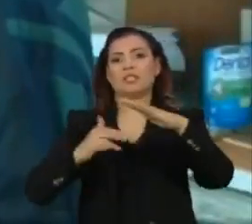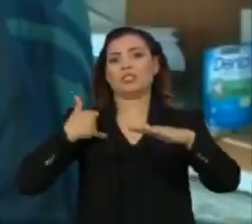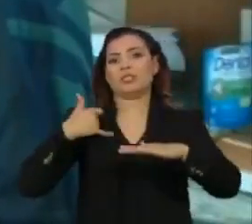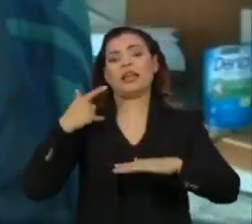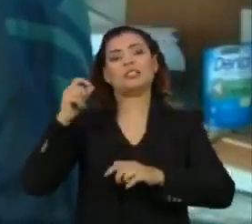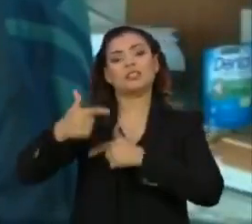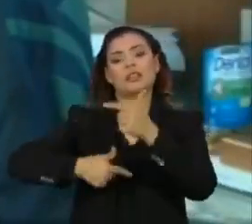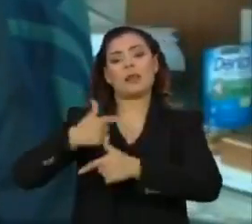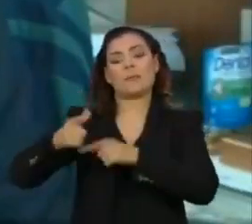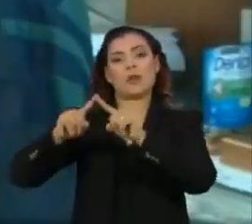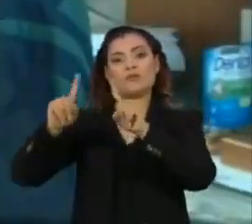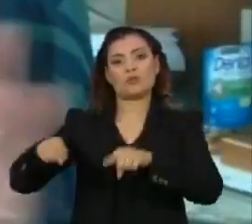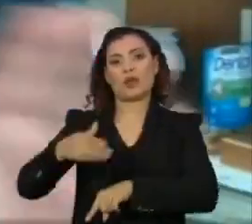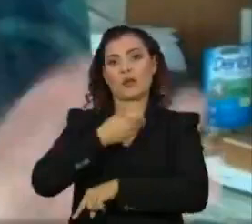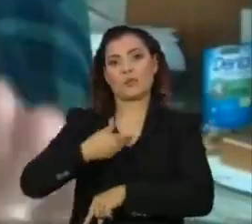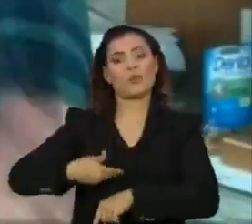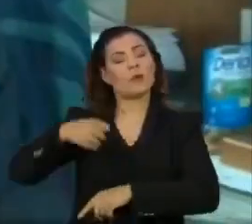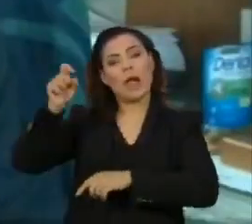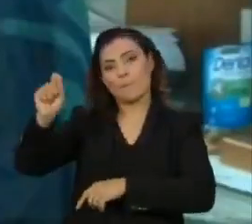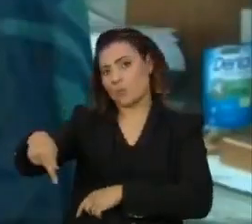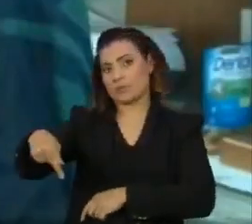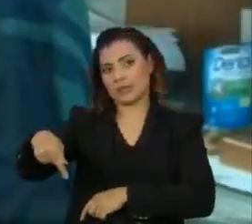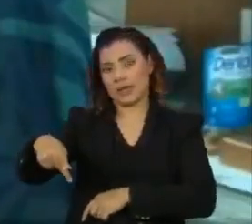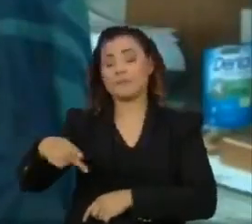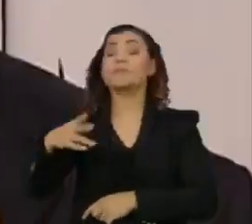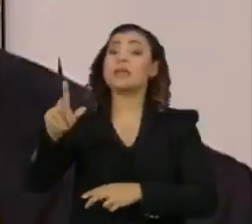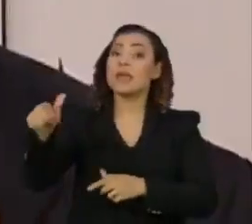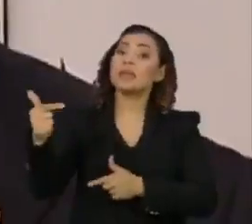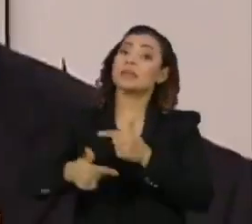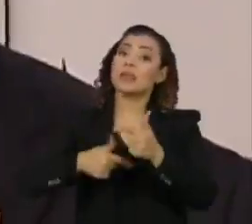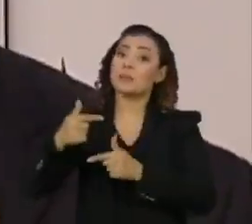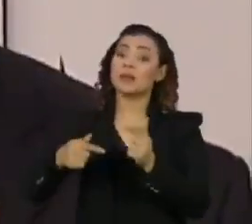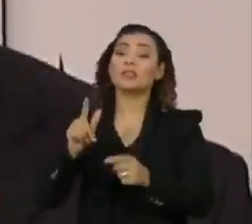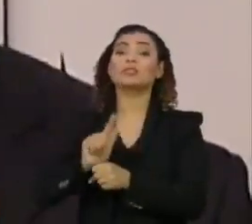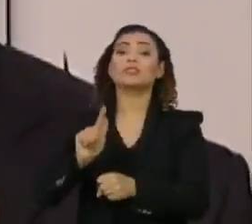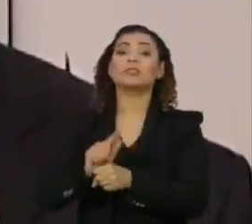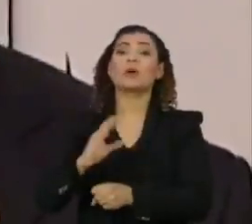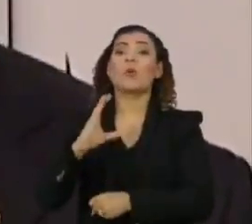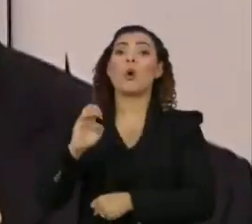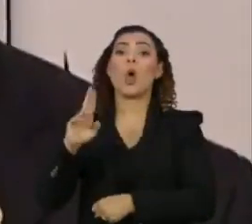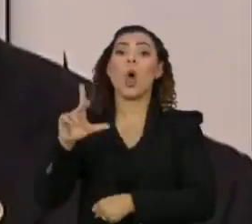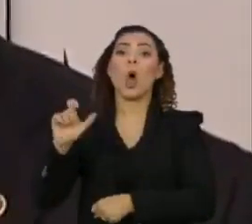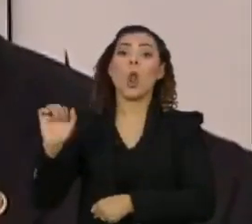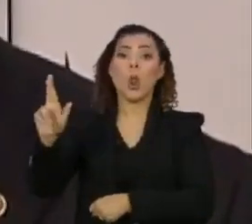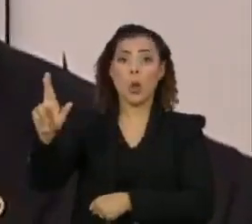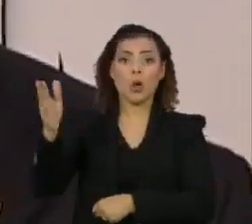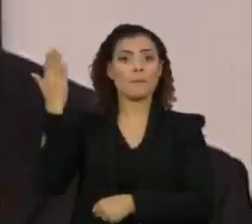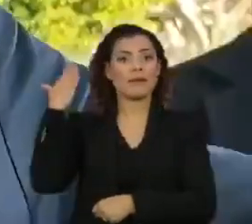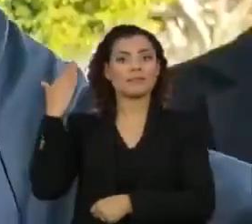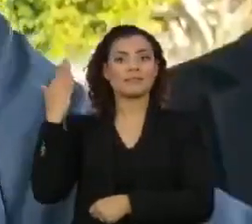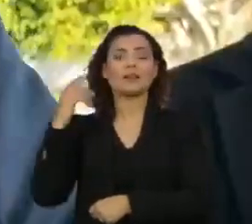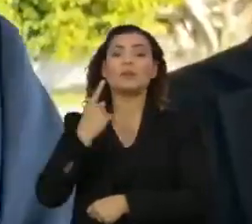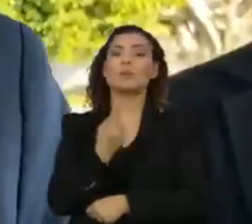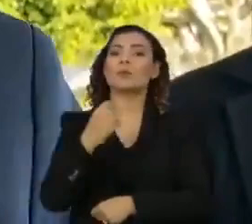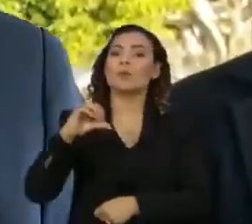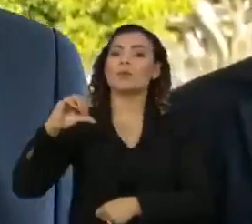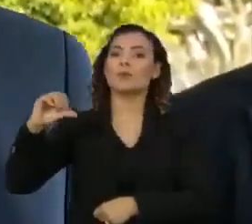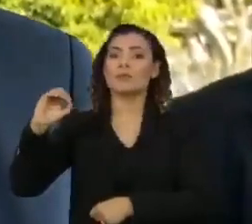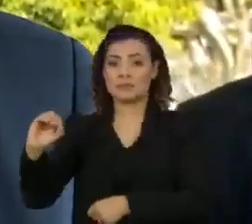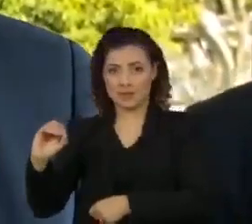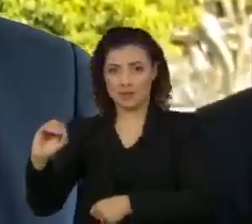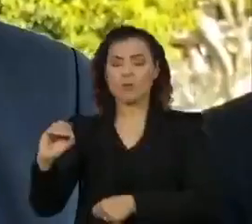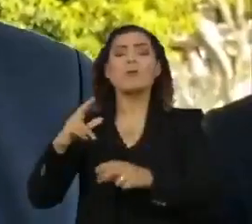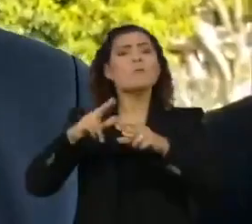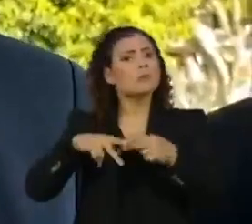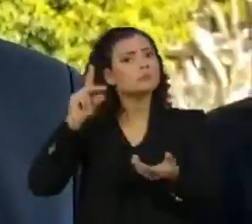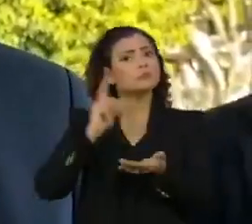do funcionalismo público. Marco Aurélio foi nomeado durante a gestão do presidente Fernando Collor em 1990. Agora, o presidente